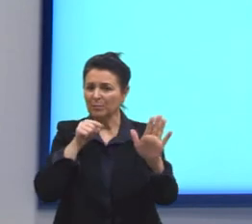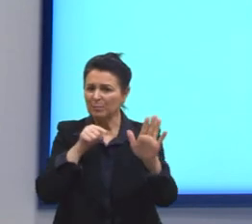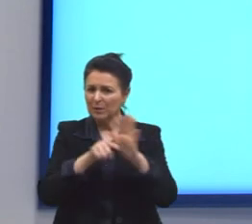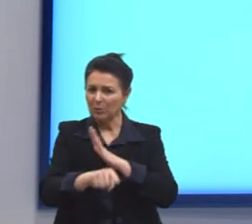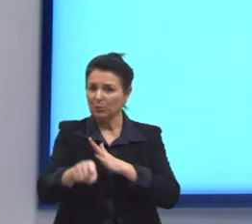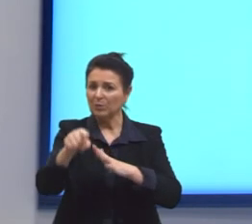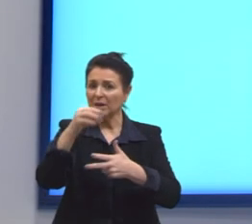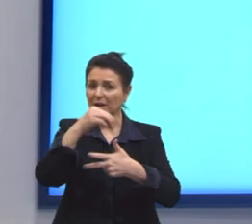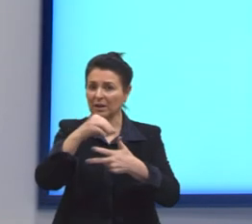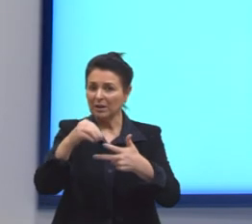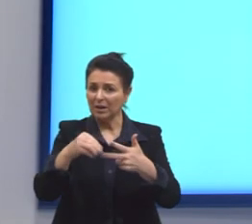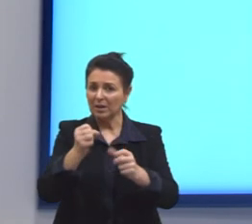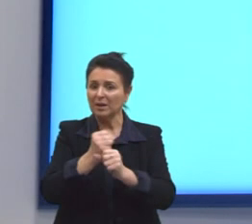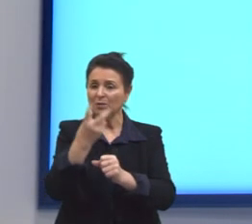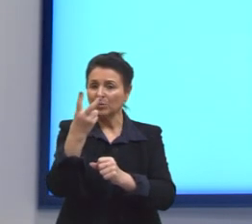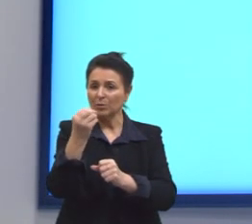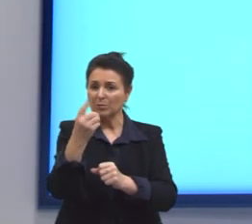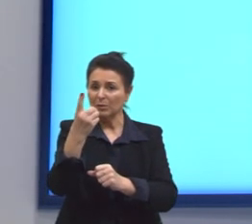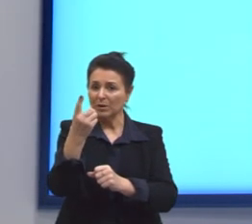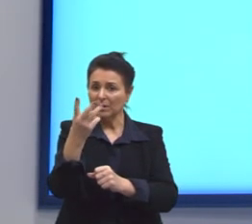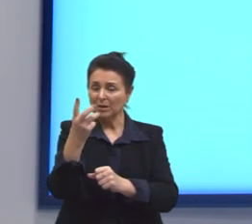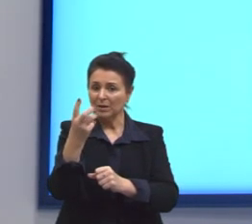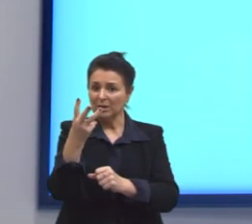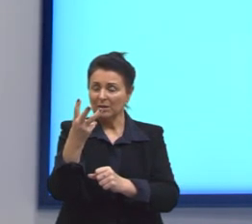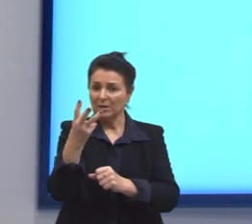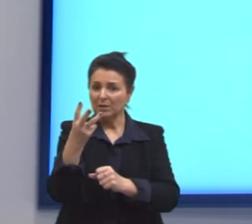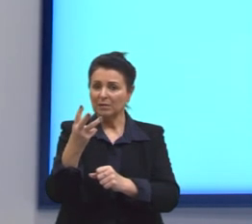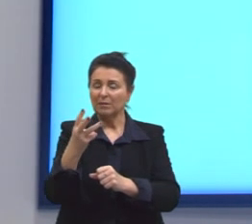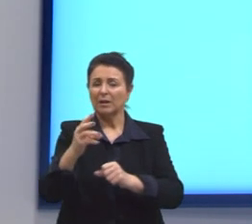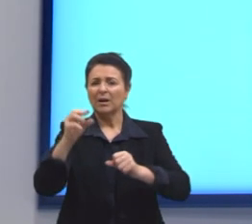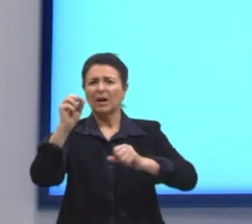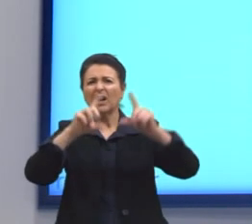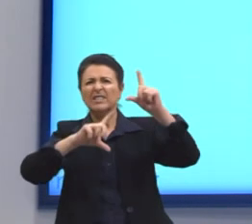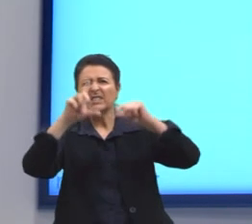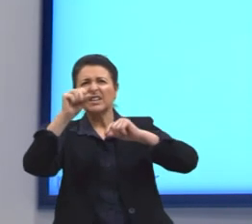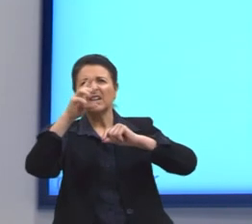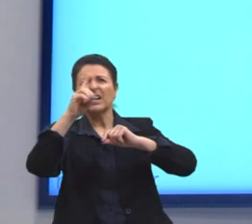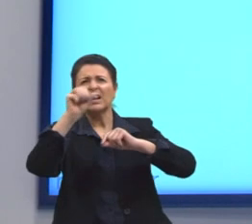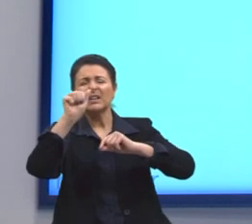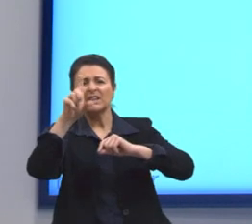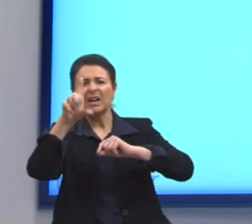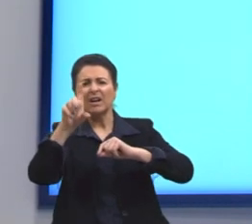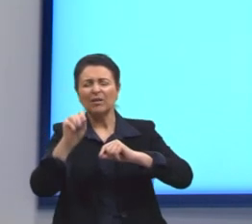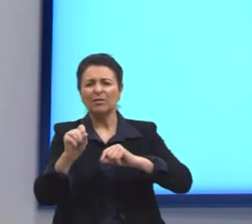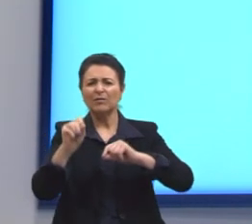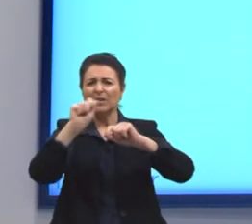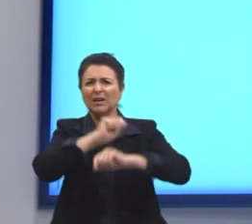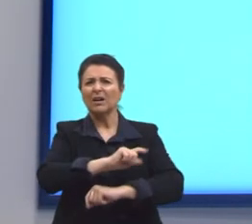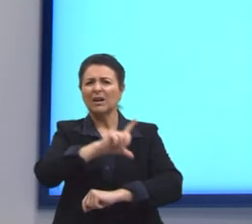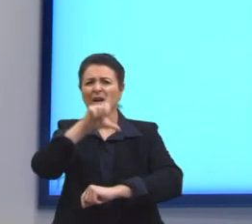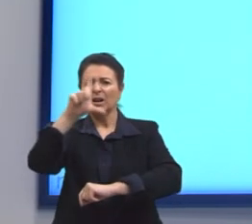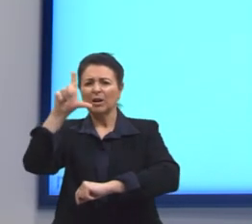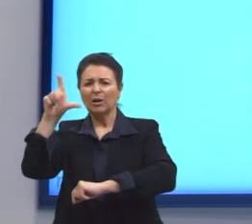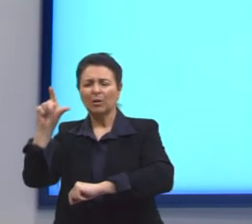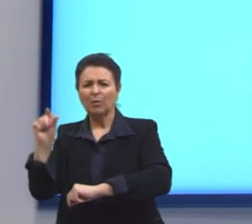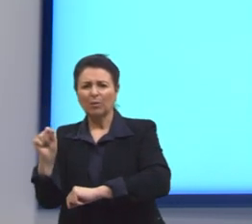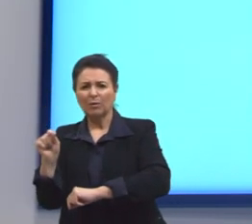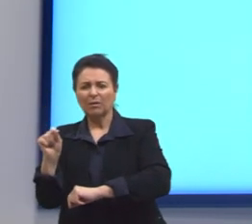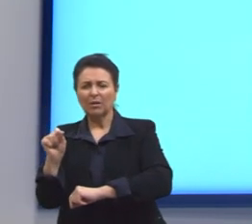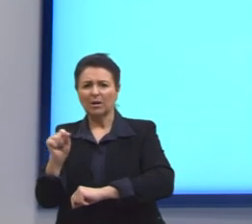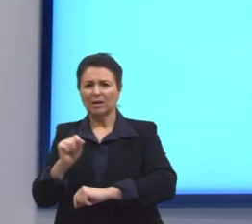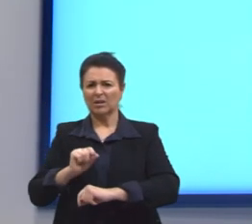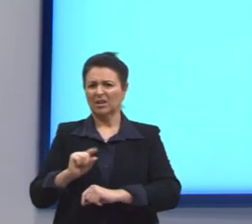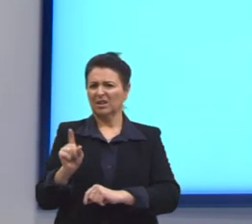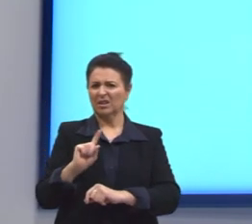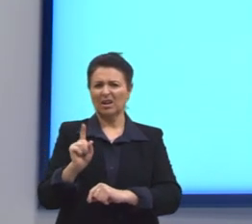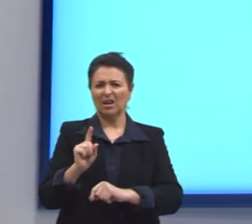2013. Olha só. A estrela d'Alva no céu desponta e a lua tonta, etc e tal. Não, esse